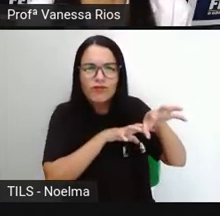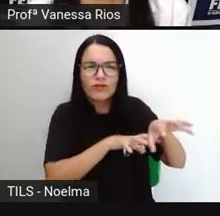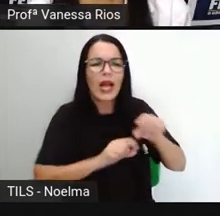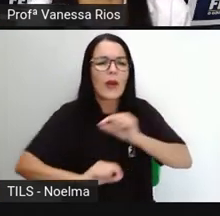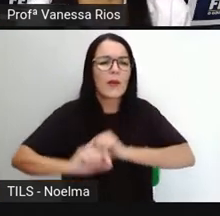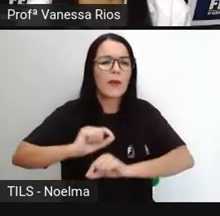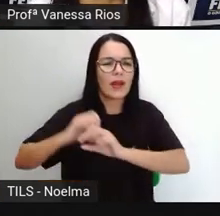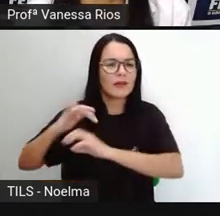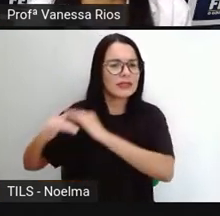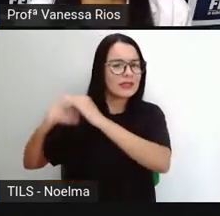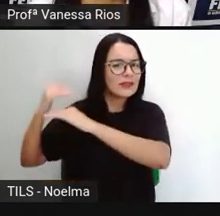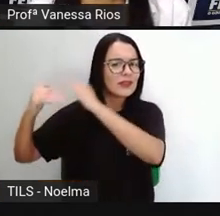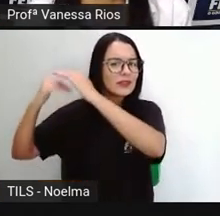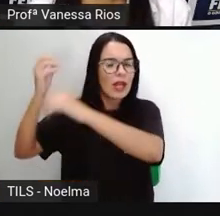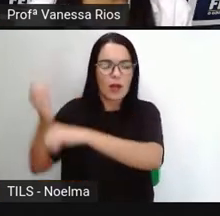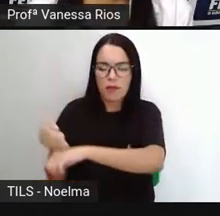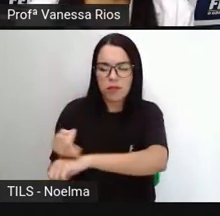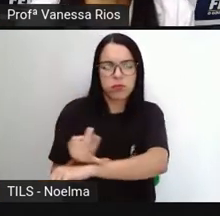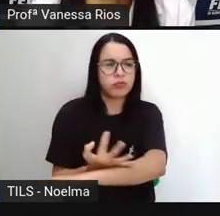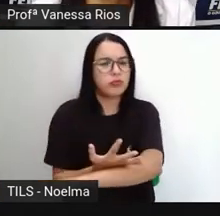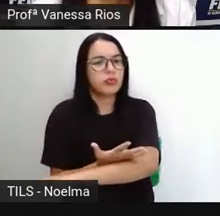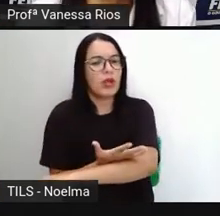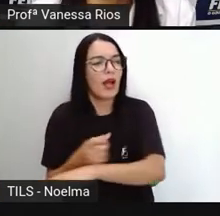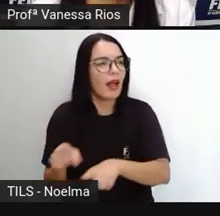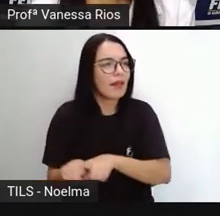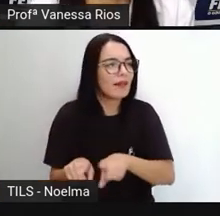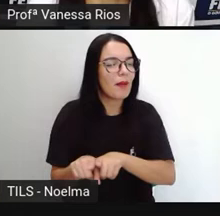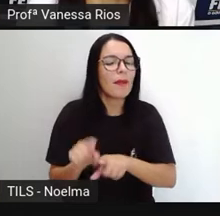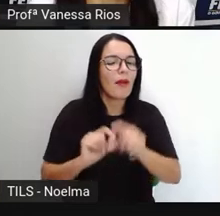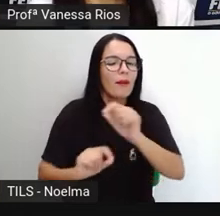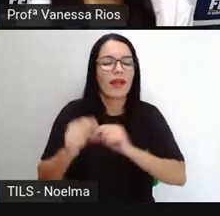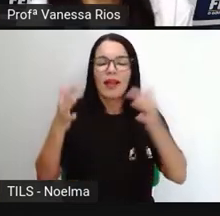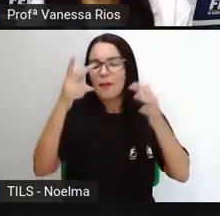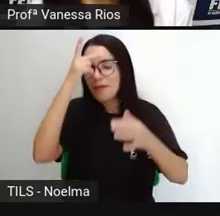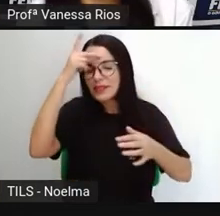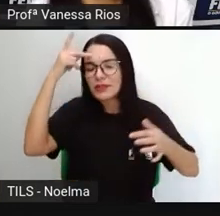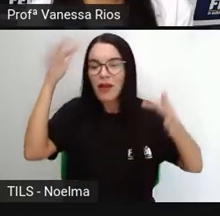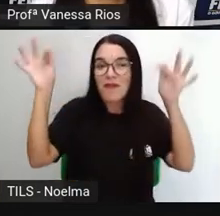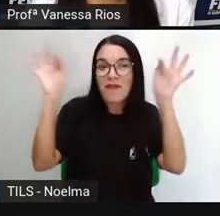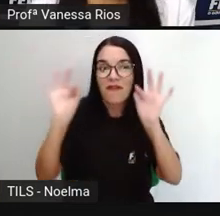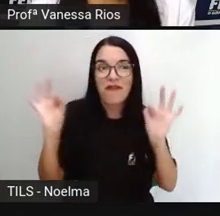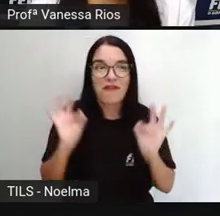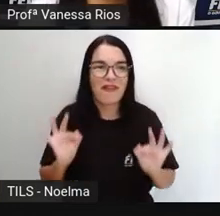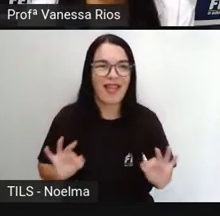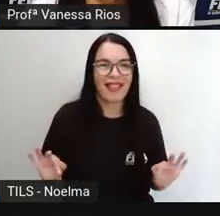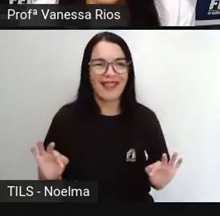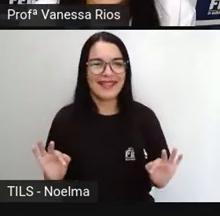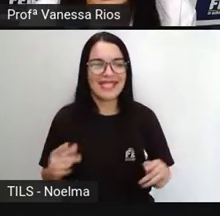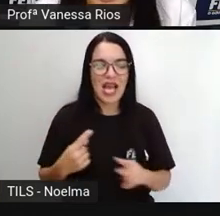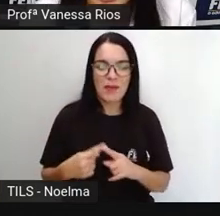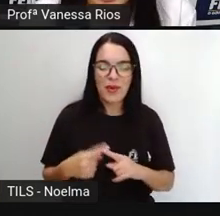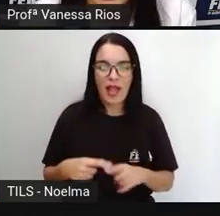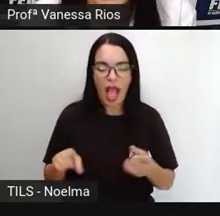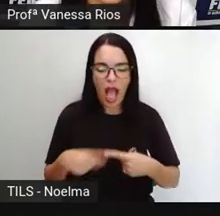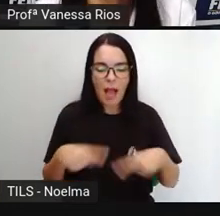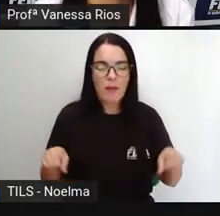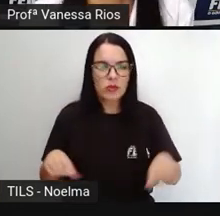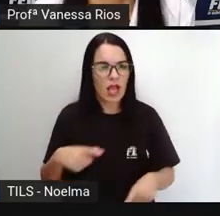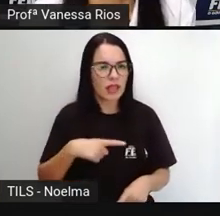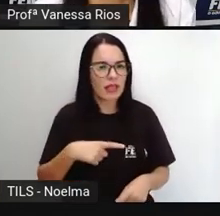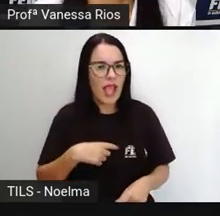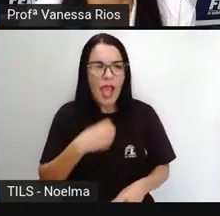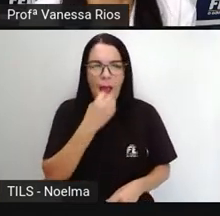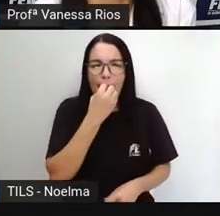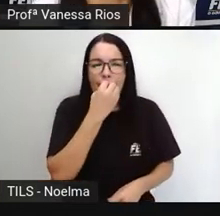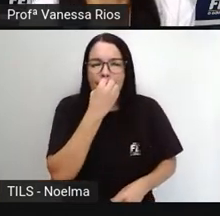e também na construção de alguém aí mais feliz. Porque a música desperta bons sentimentos